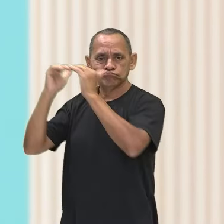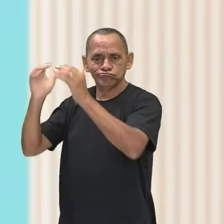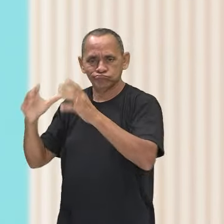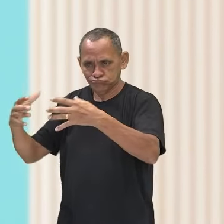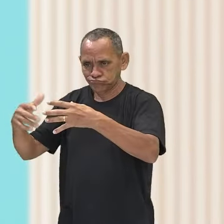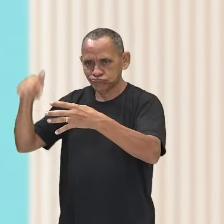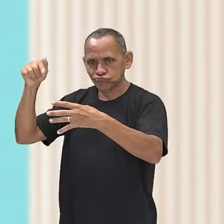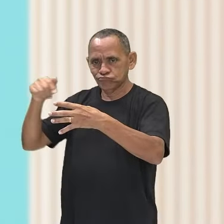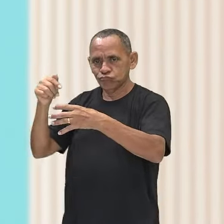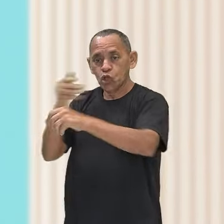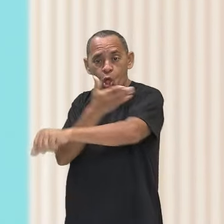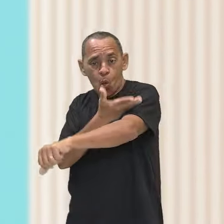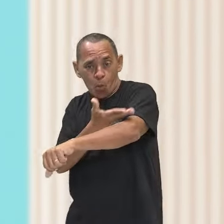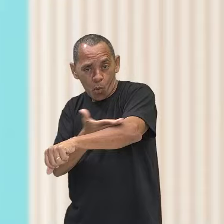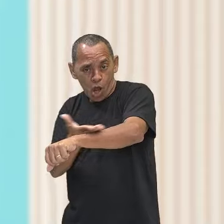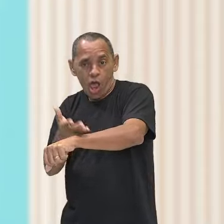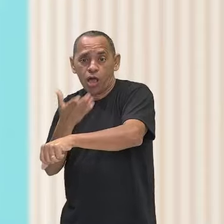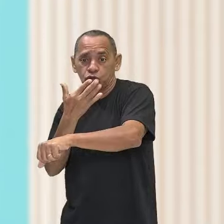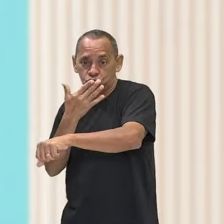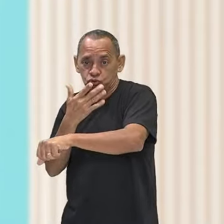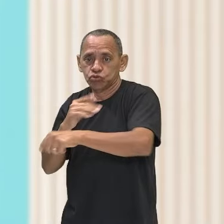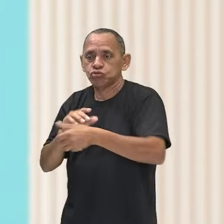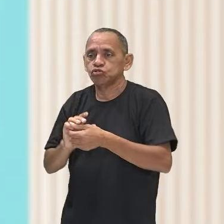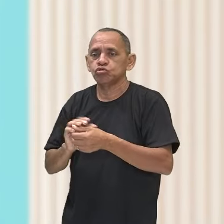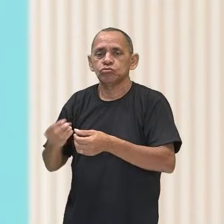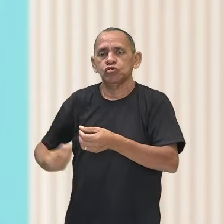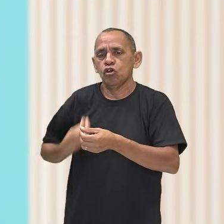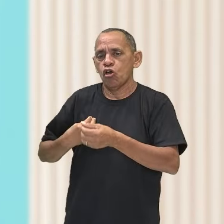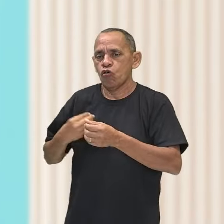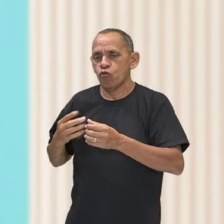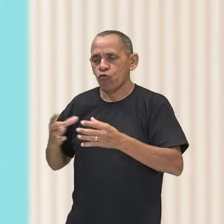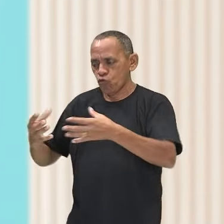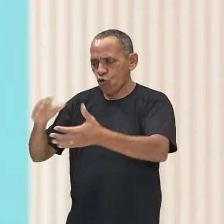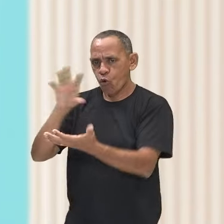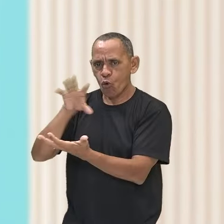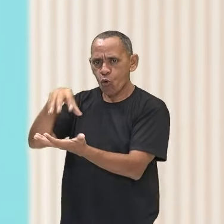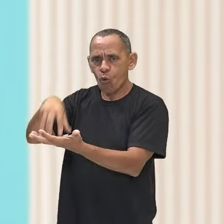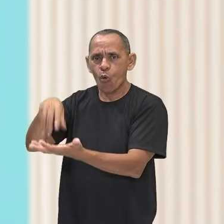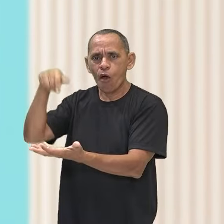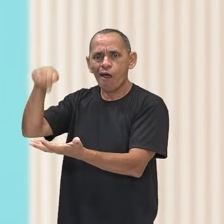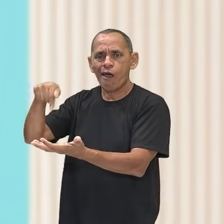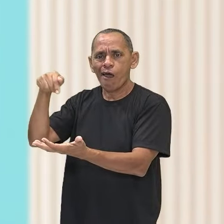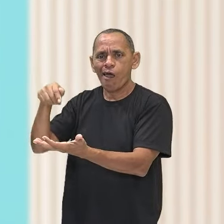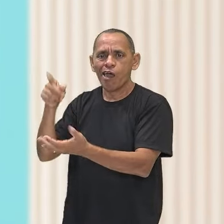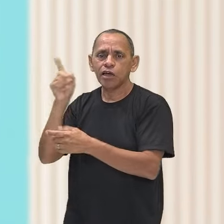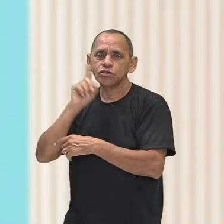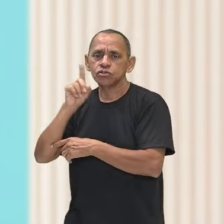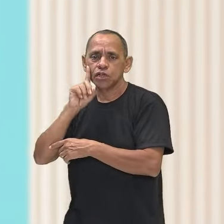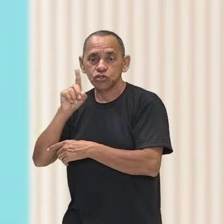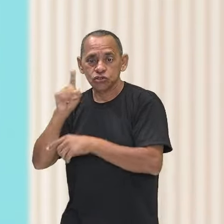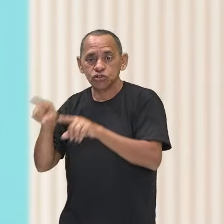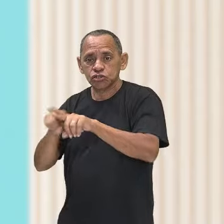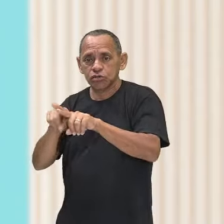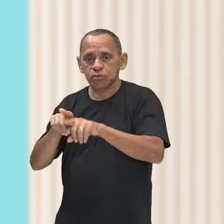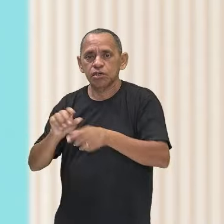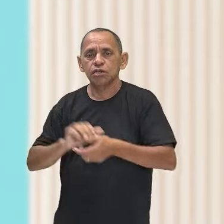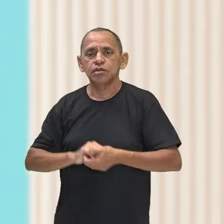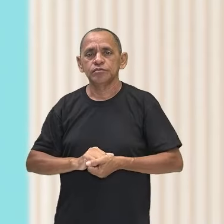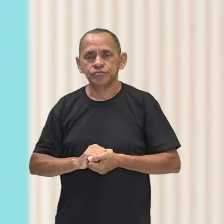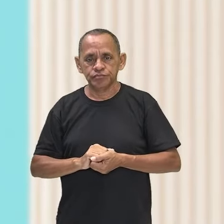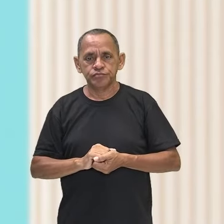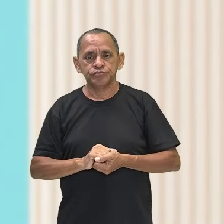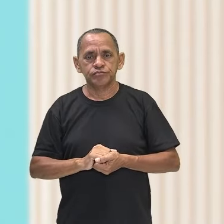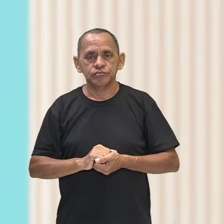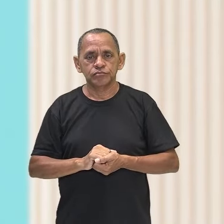brancos, que viviam lá no centro de Nova York, certo? Então, vejam que também essa questão de classe interfere